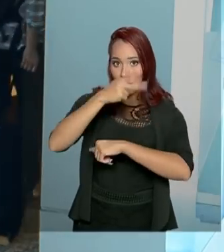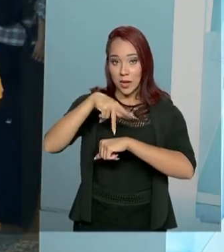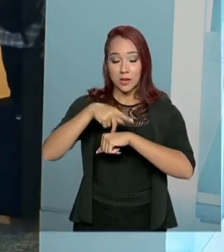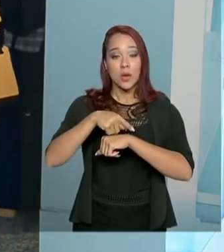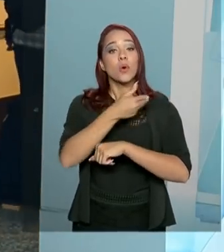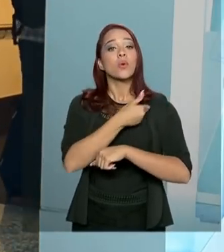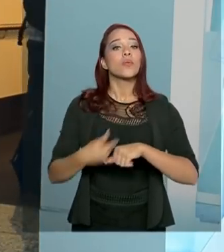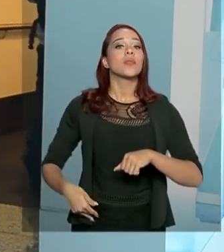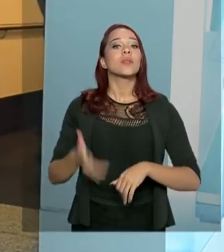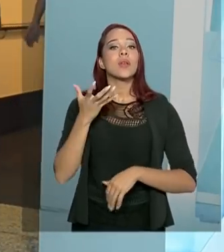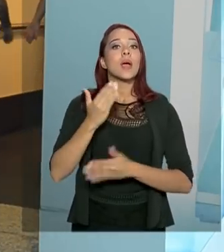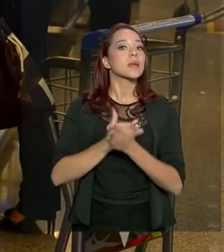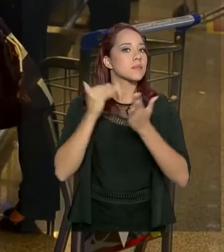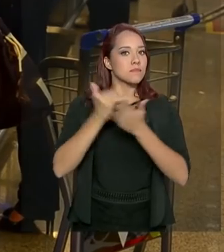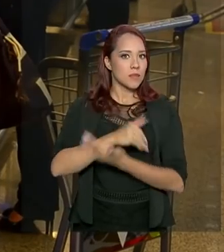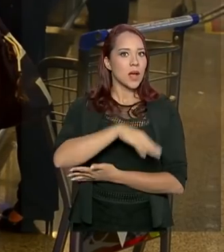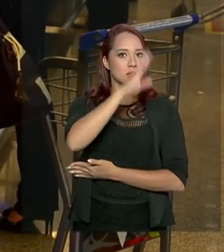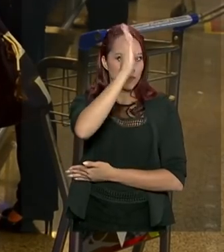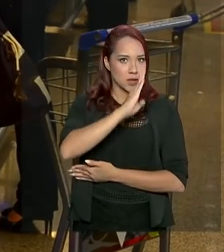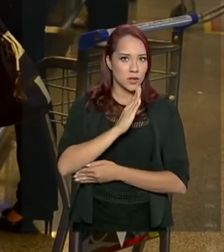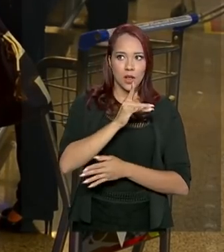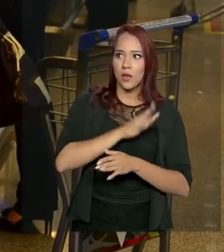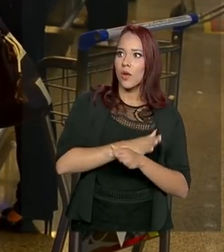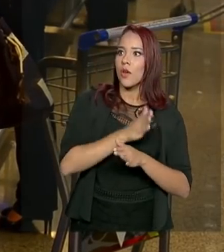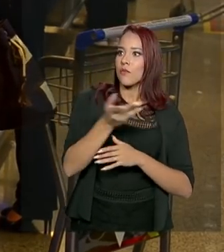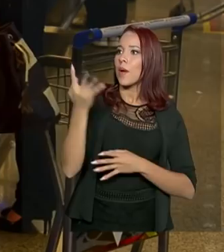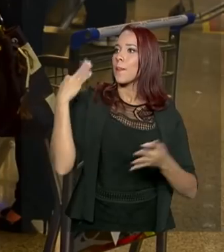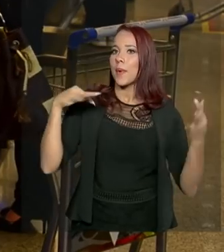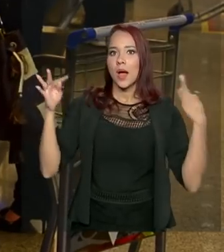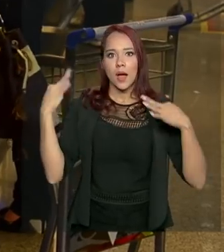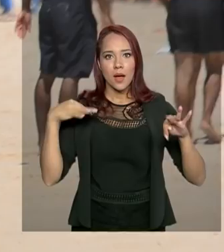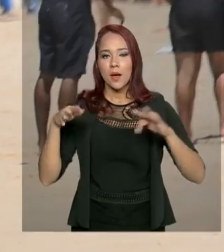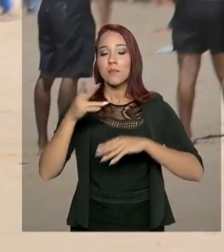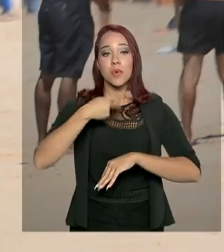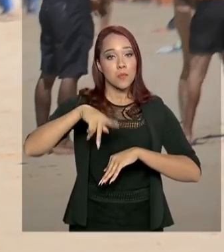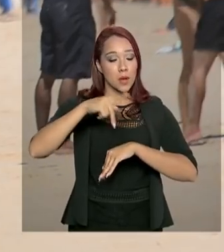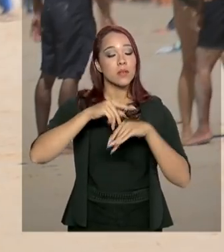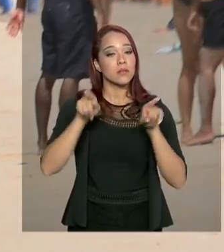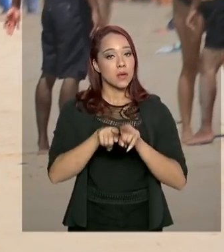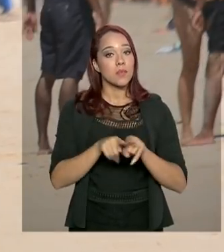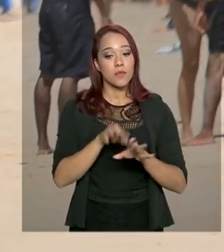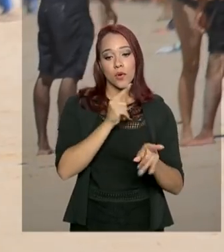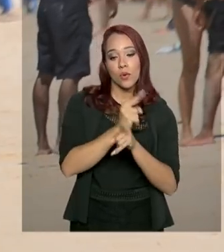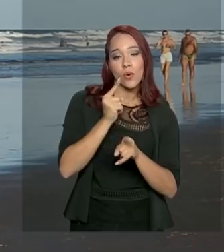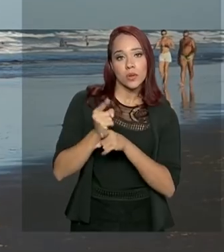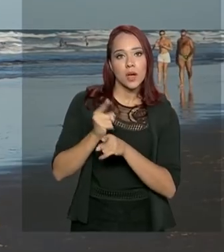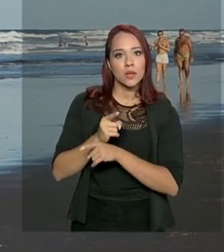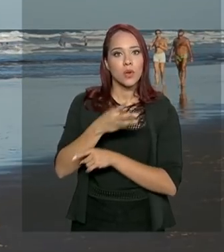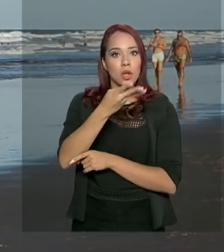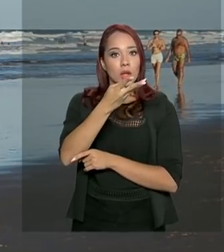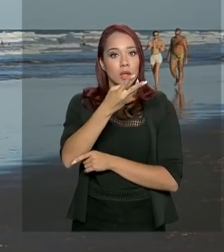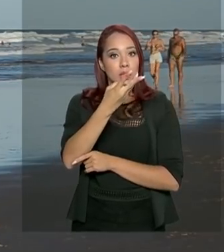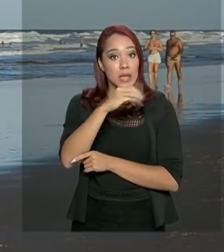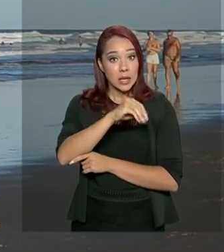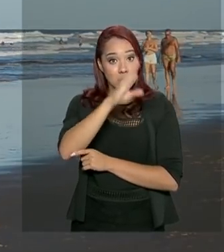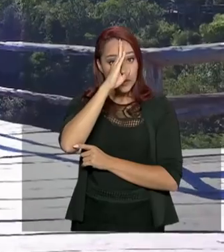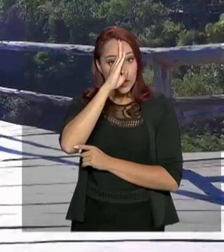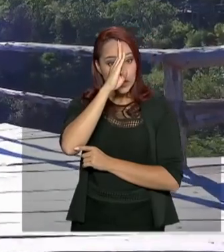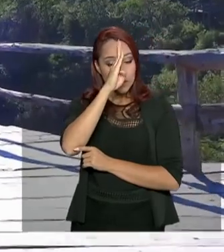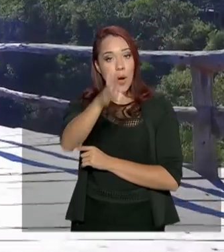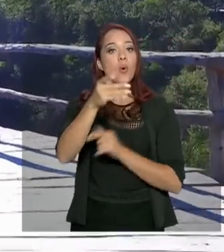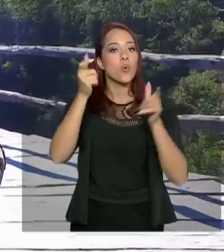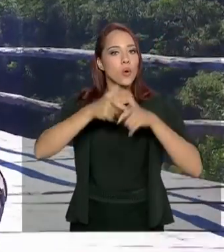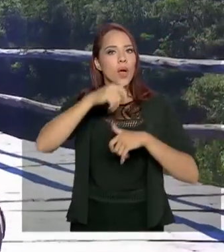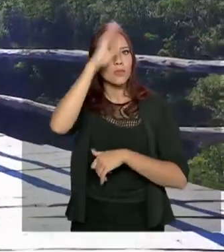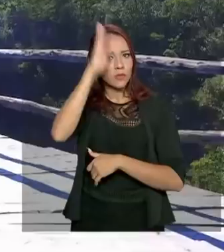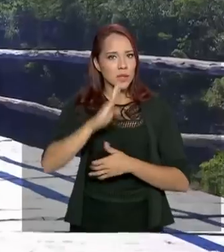quer que mais brasileiros façam turismo pelo país. Para isso, foram identificadas as 30 principais rotas do Brasil. A